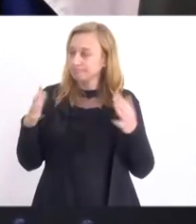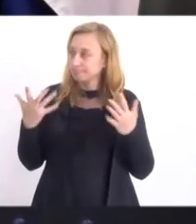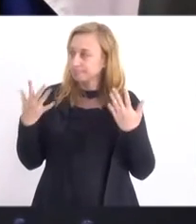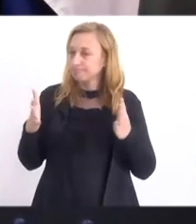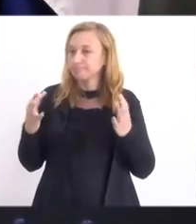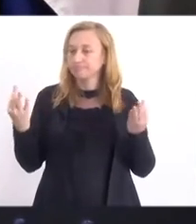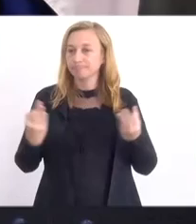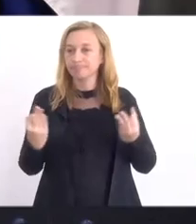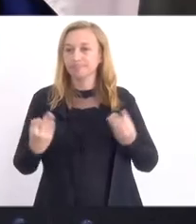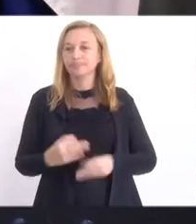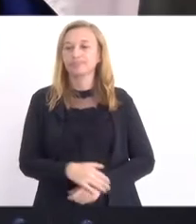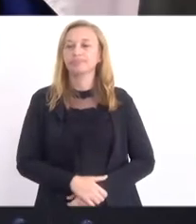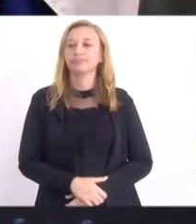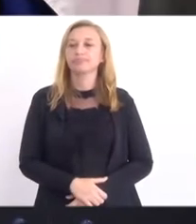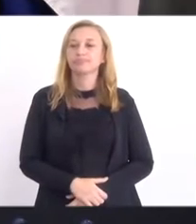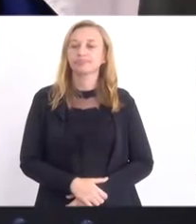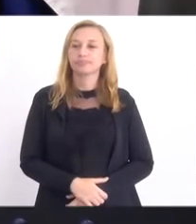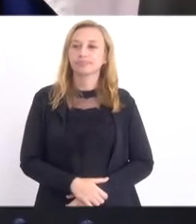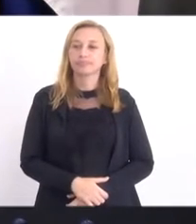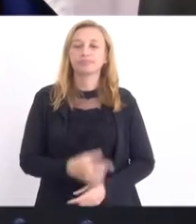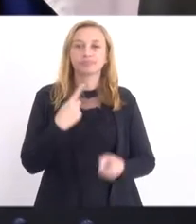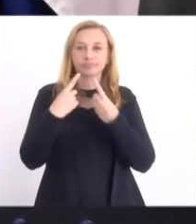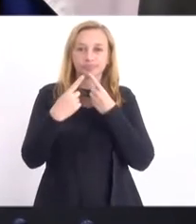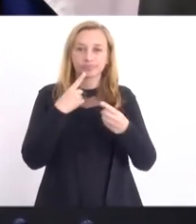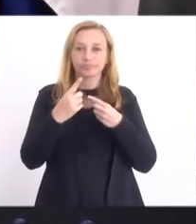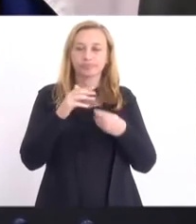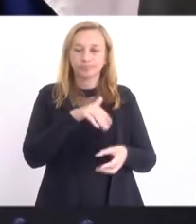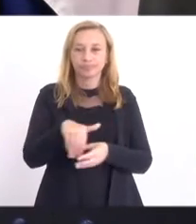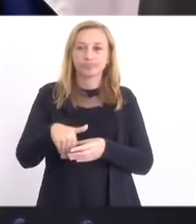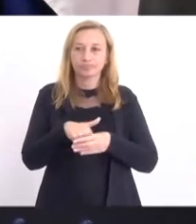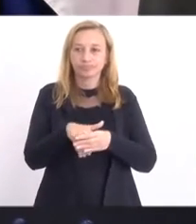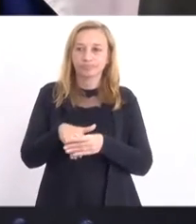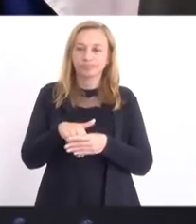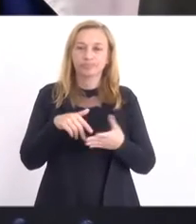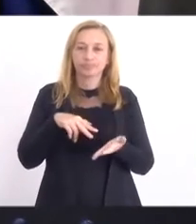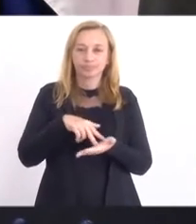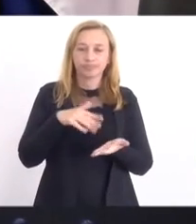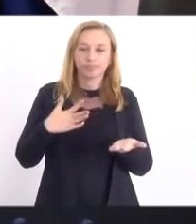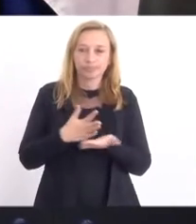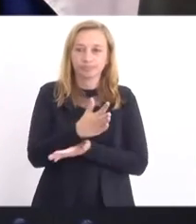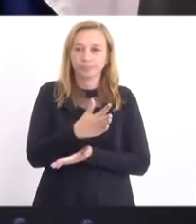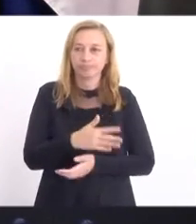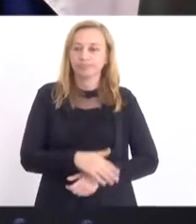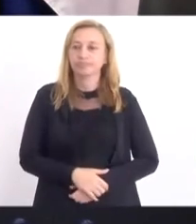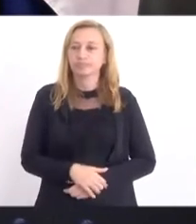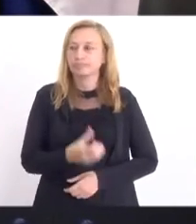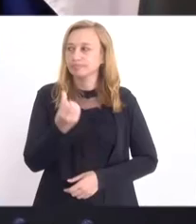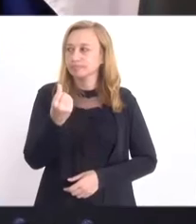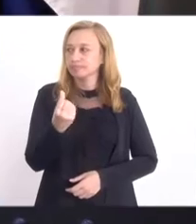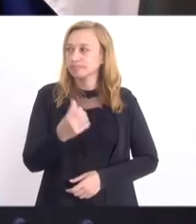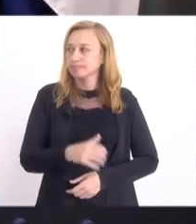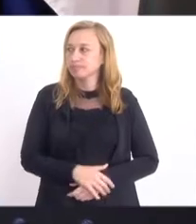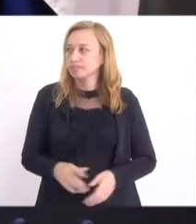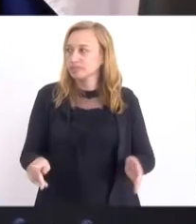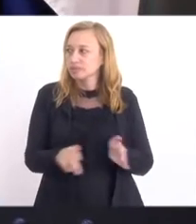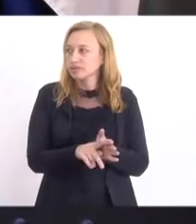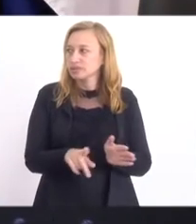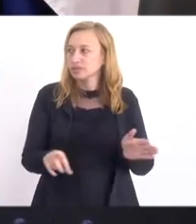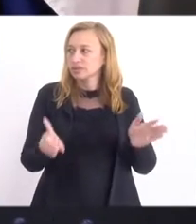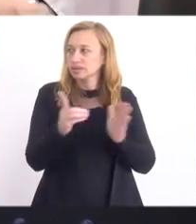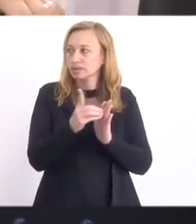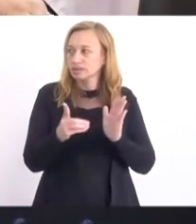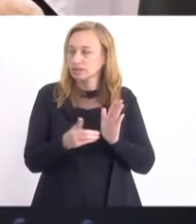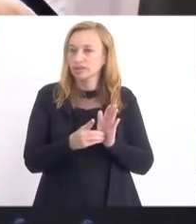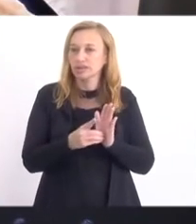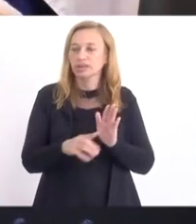Excelente. Viva Nunes. Em votação, aprovado. Seis. Projeto de decreto legislativo